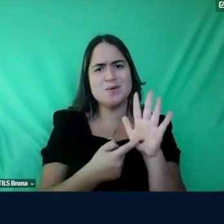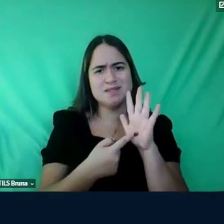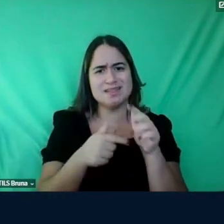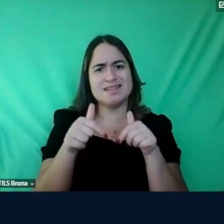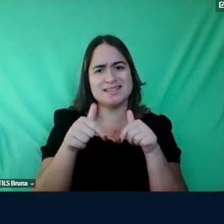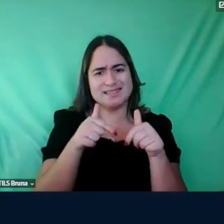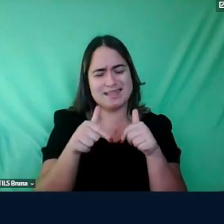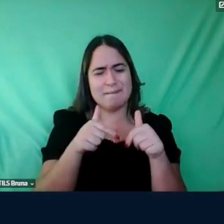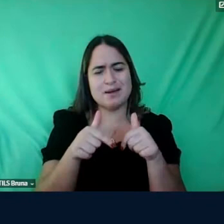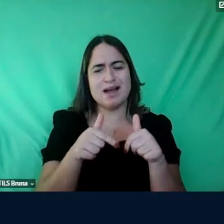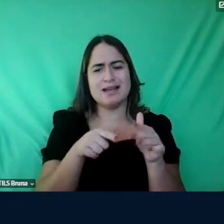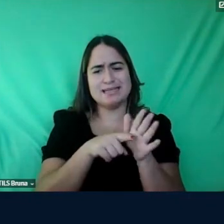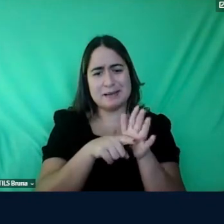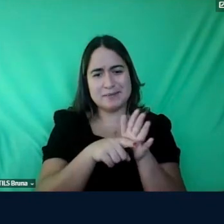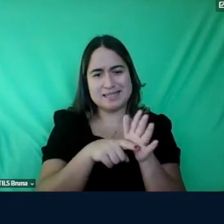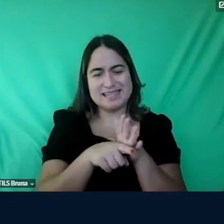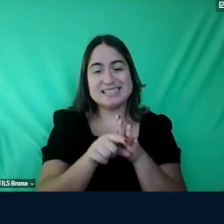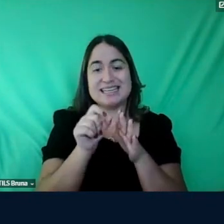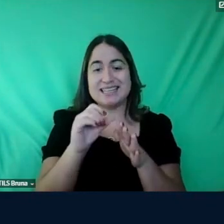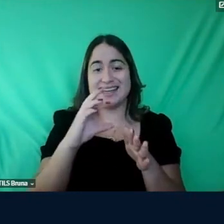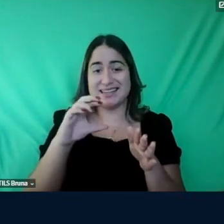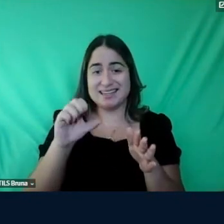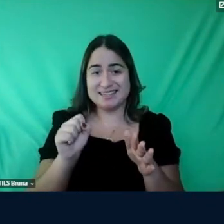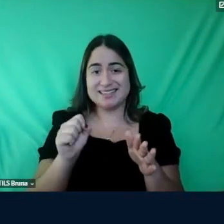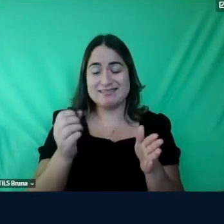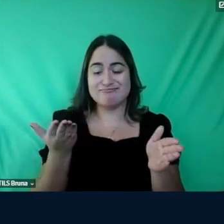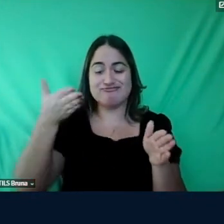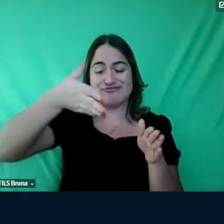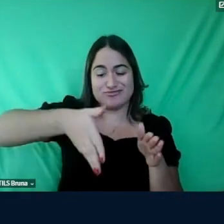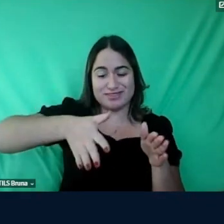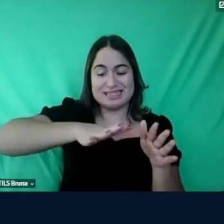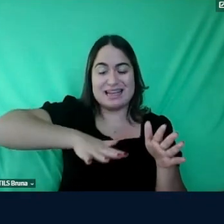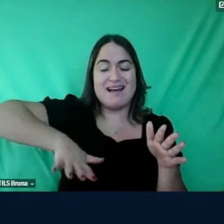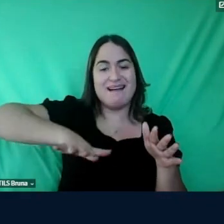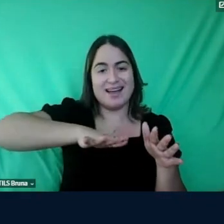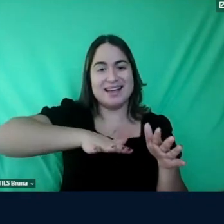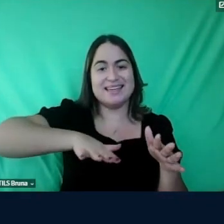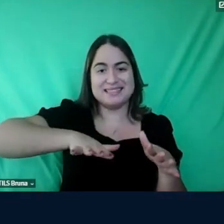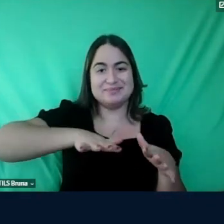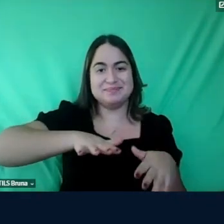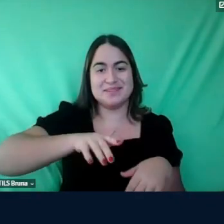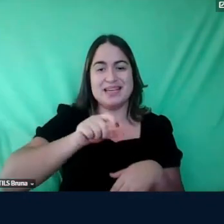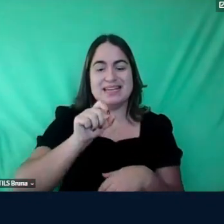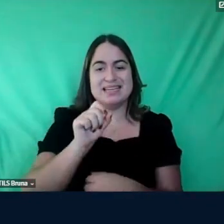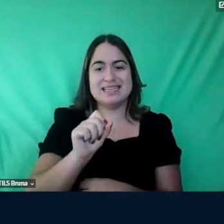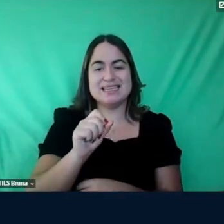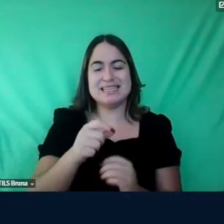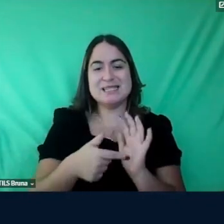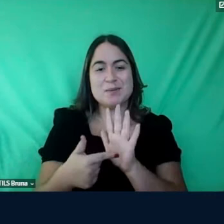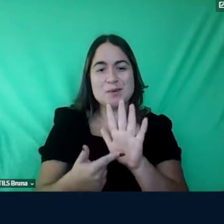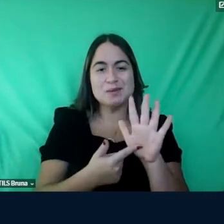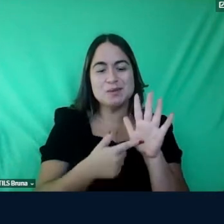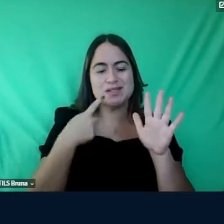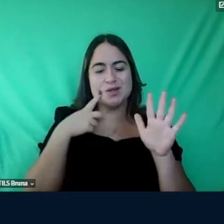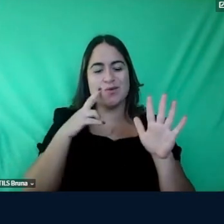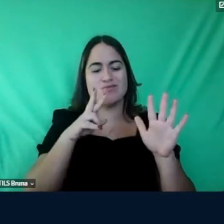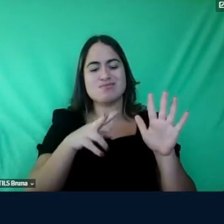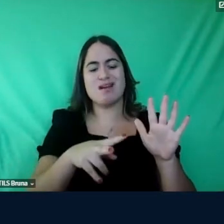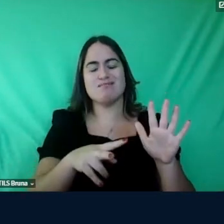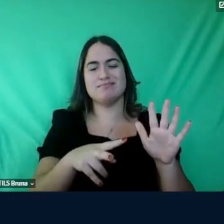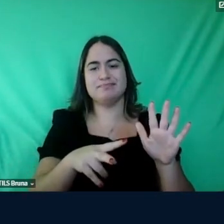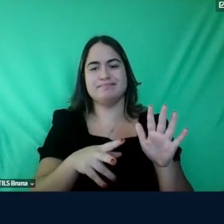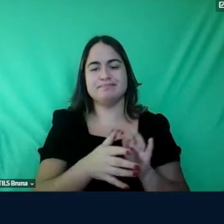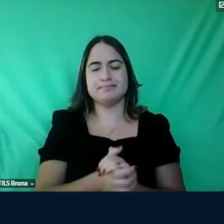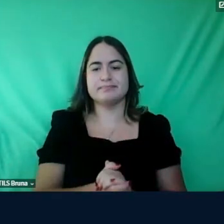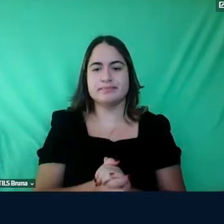que a Cris que tenha feito parte disso né Cristiane que Cris tenha trazido esse olhar né com